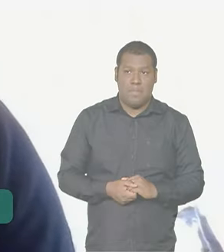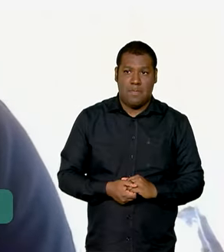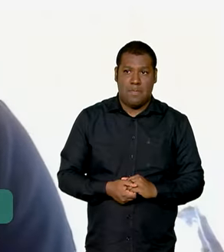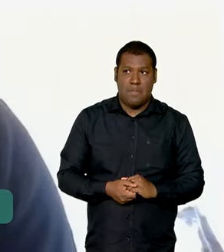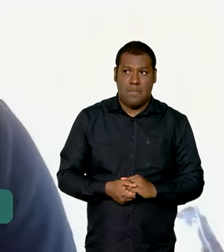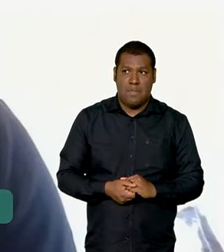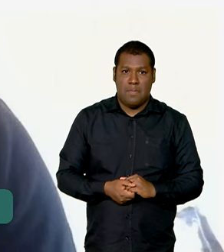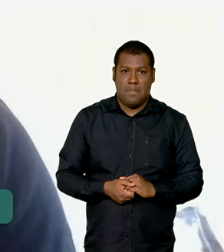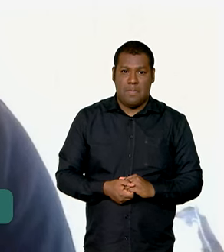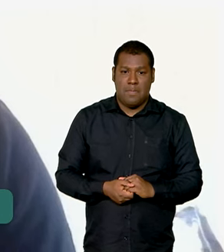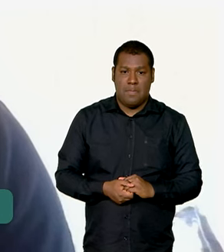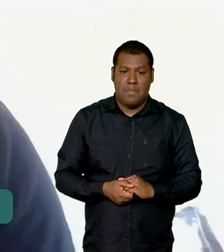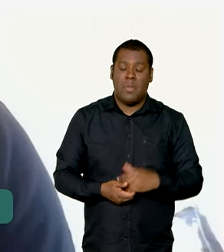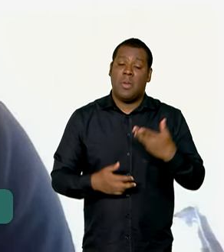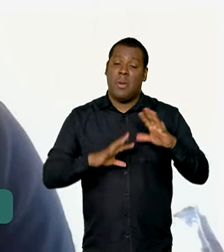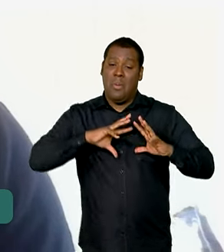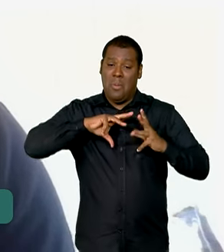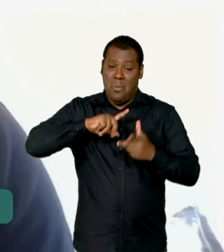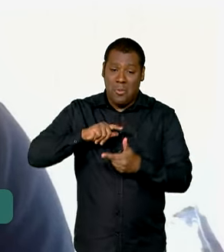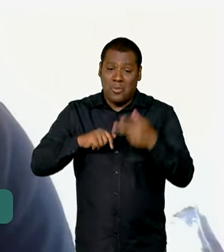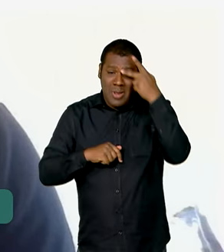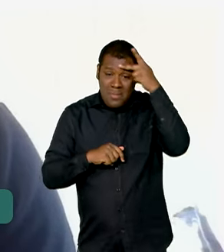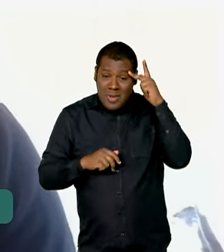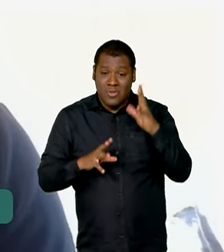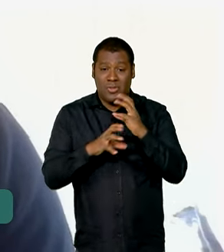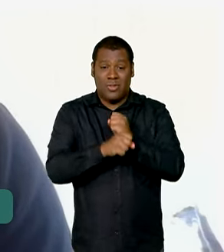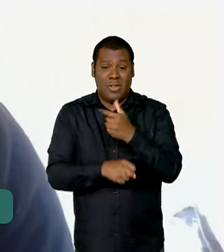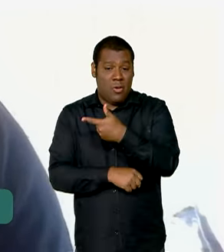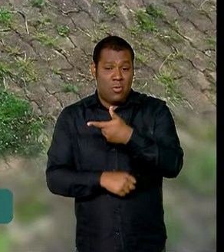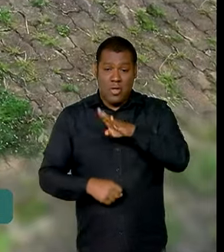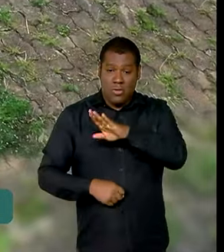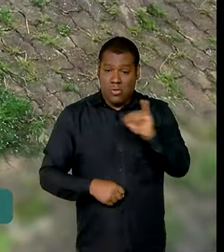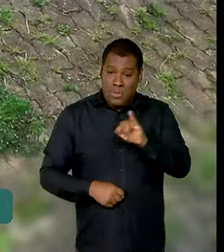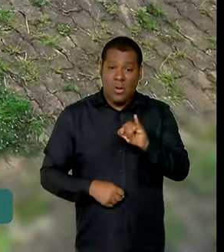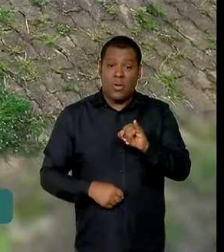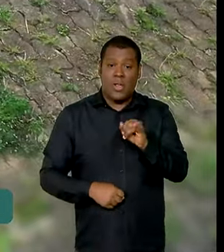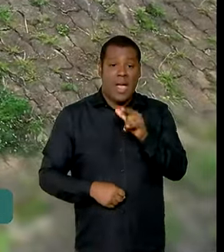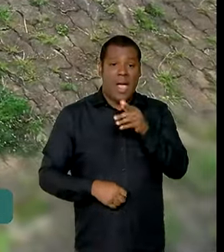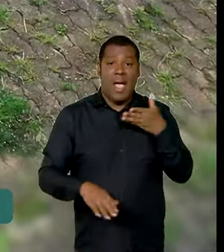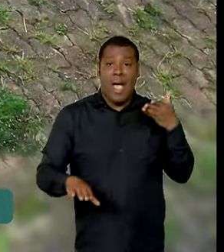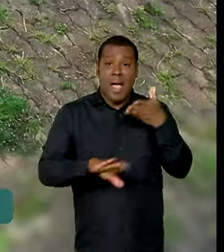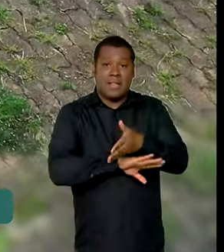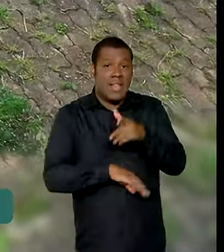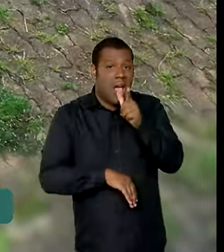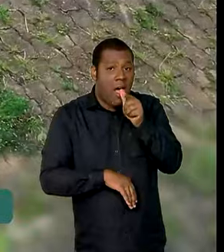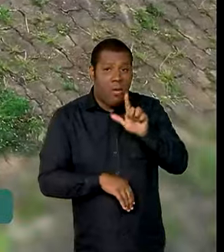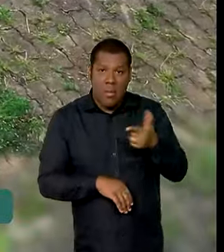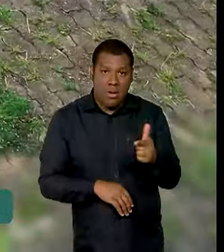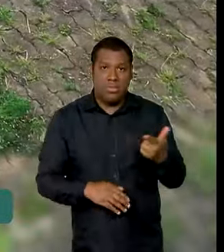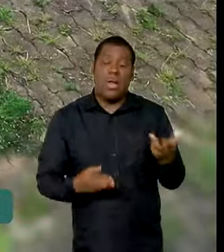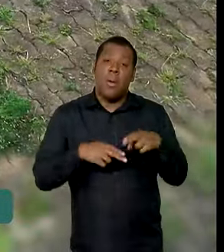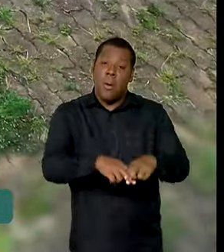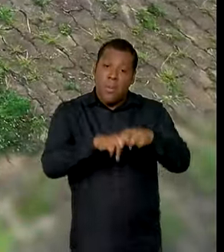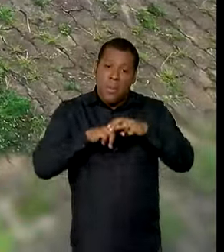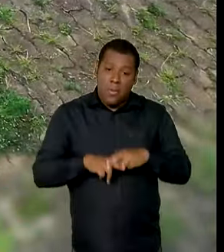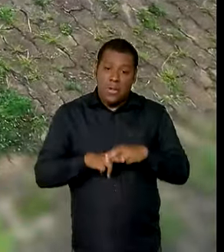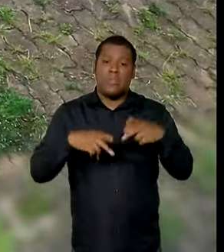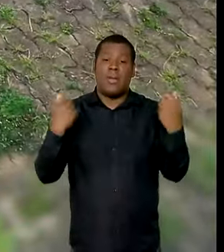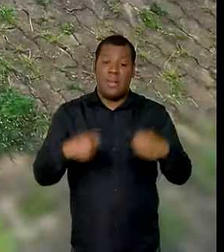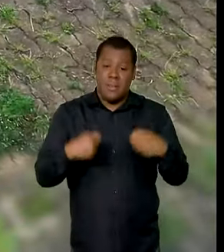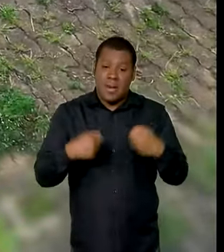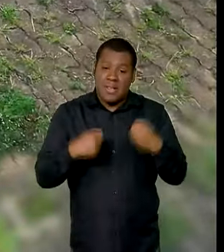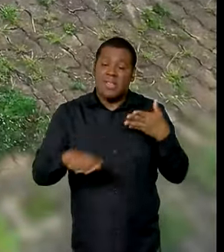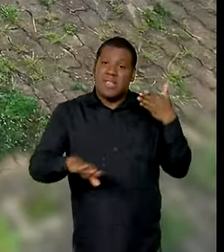são quase 2 bilhões de pessoas que não têm acesso à água potável. Por isso mesmo, a garantia da água em qualidade